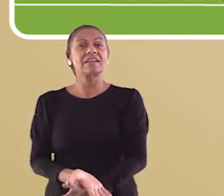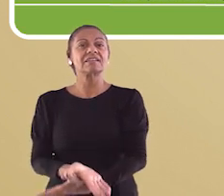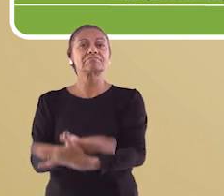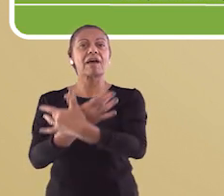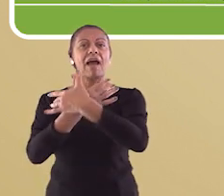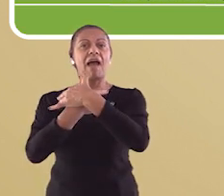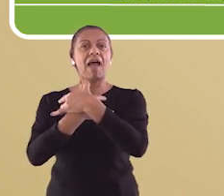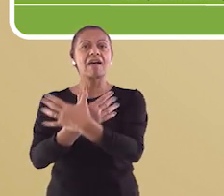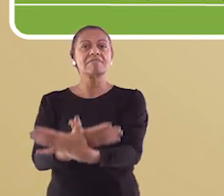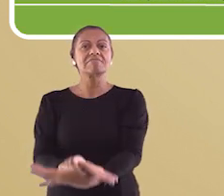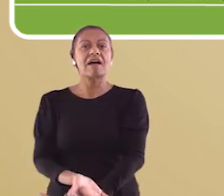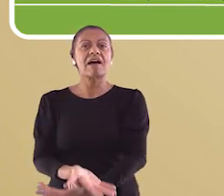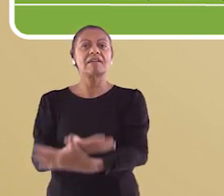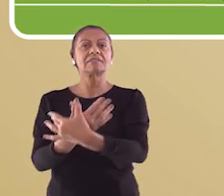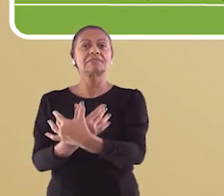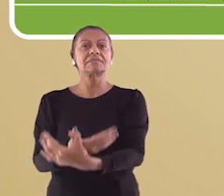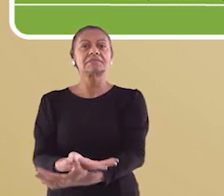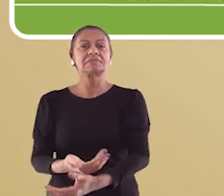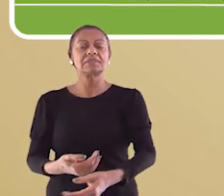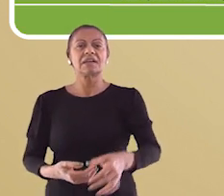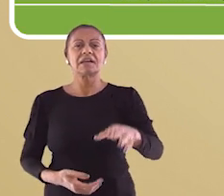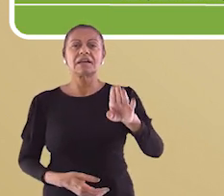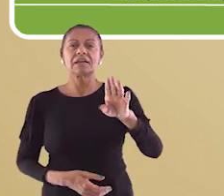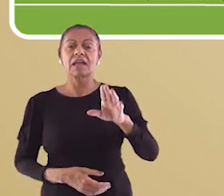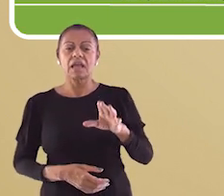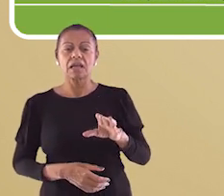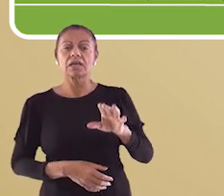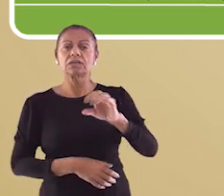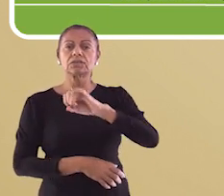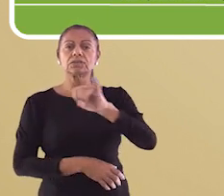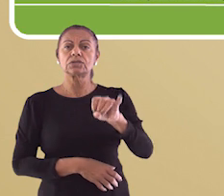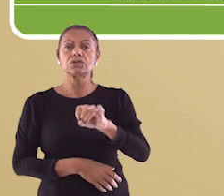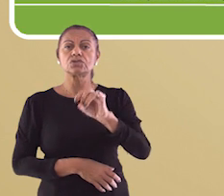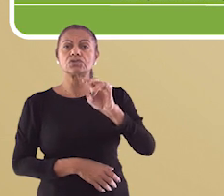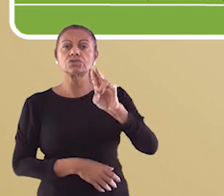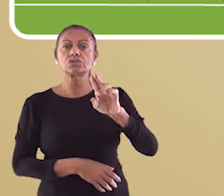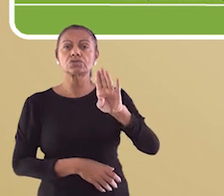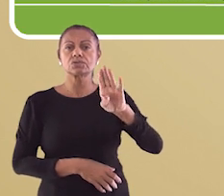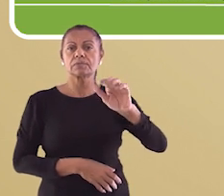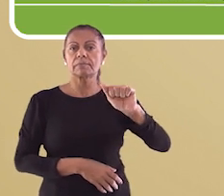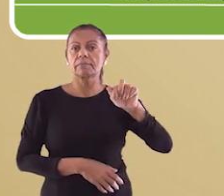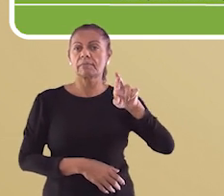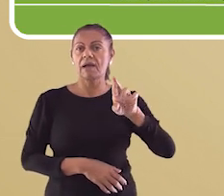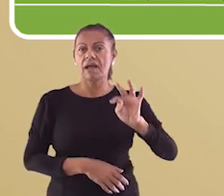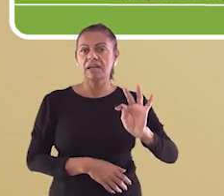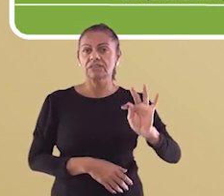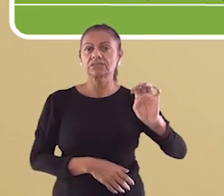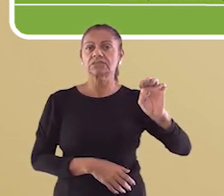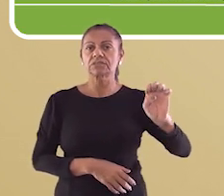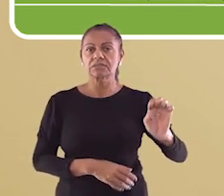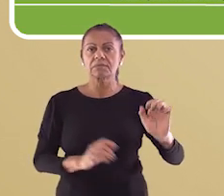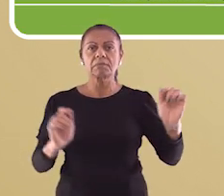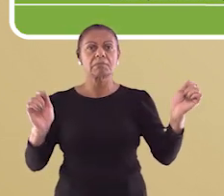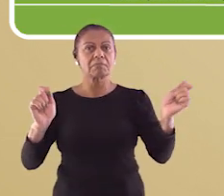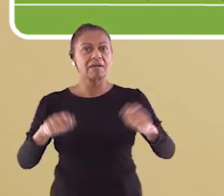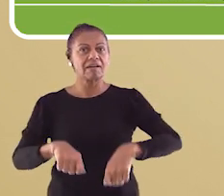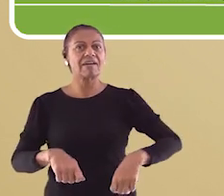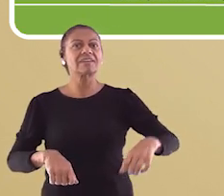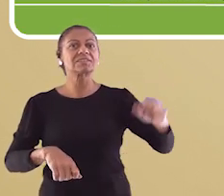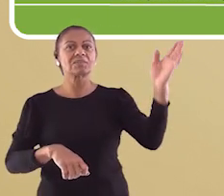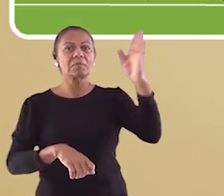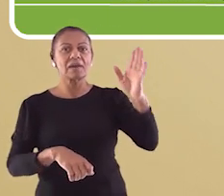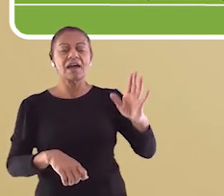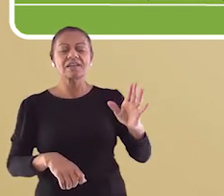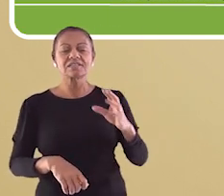no mundo? Todos os anos, entre os meses de julho e novembro, as baleias jubartes podem ser vistas no litoral